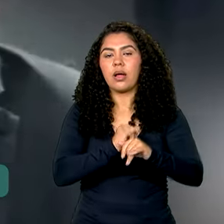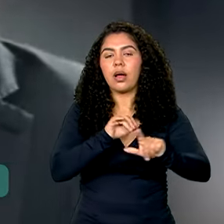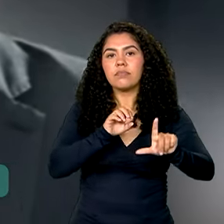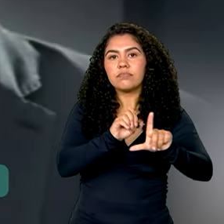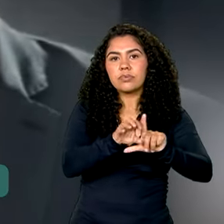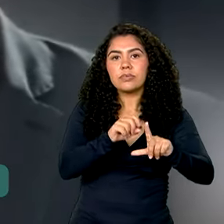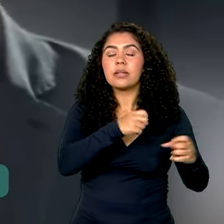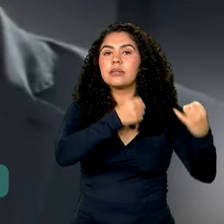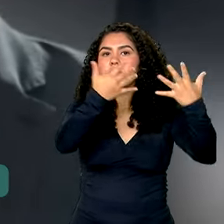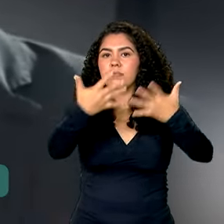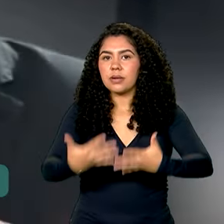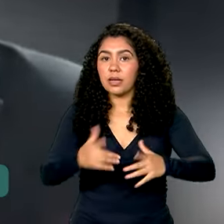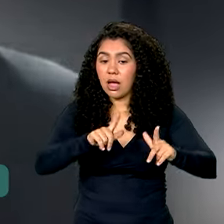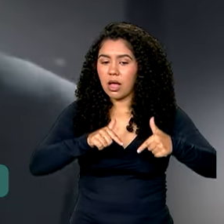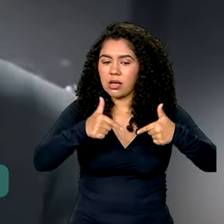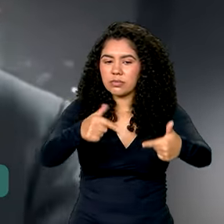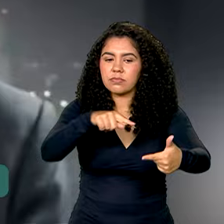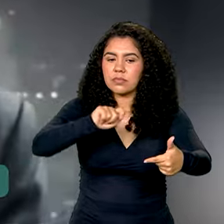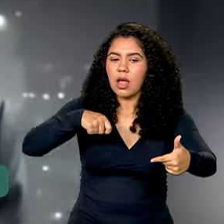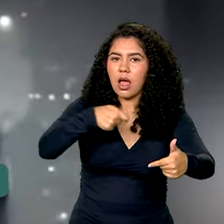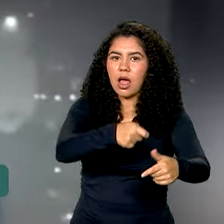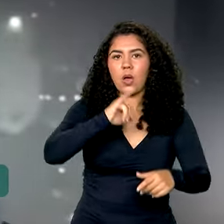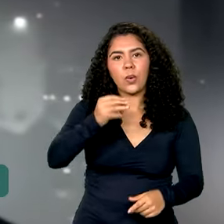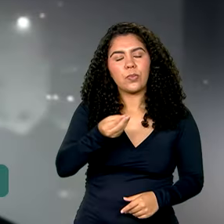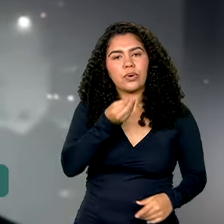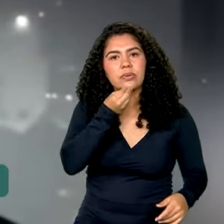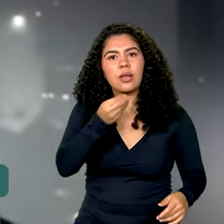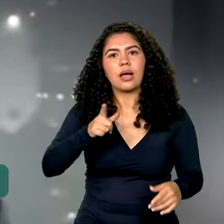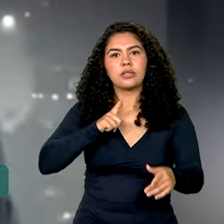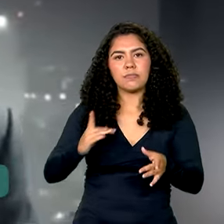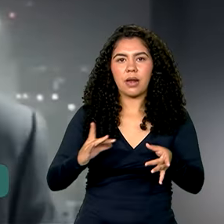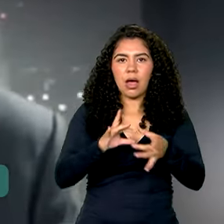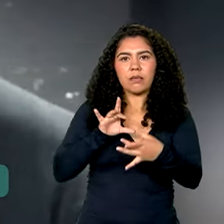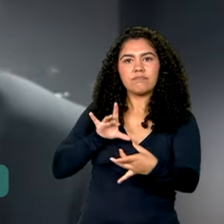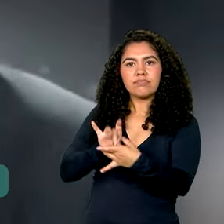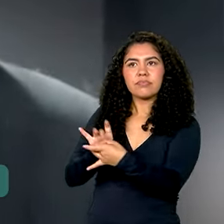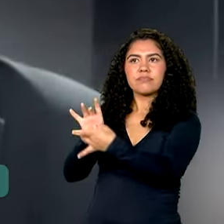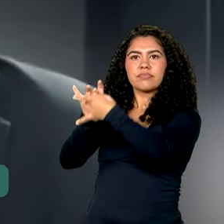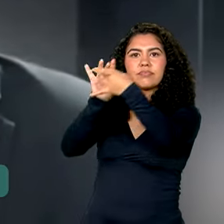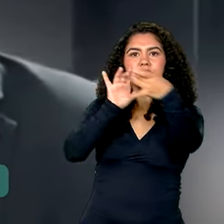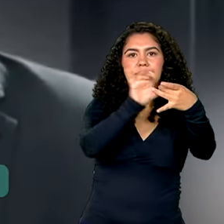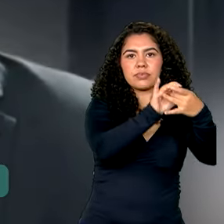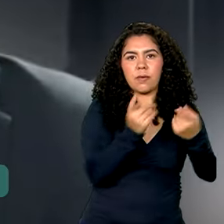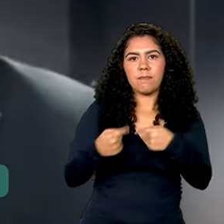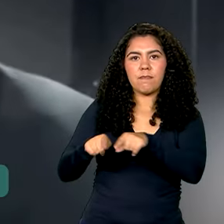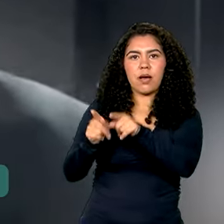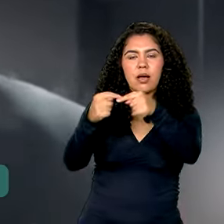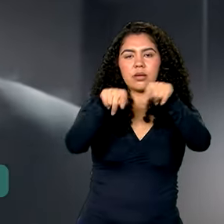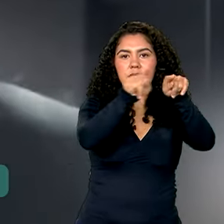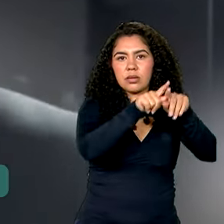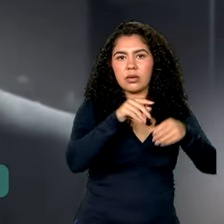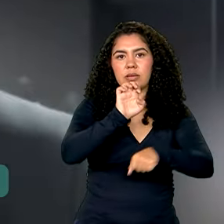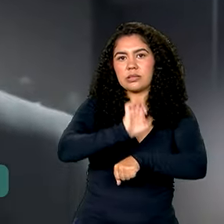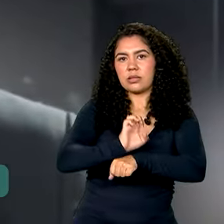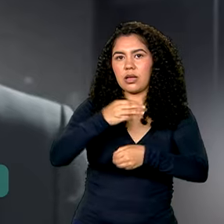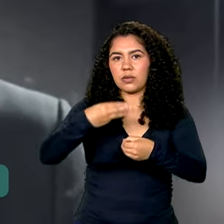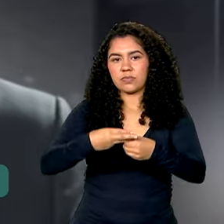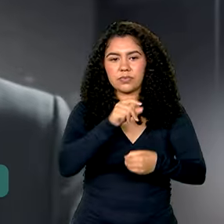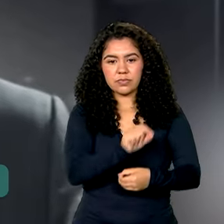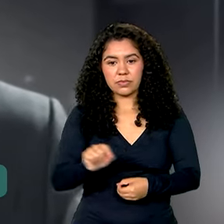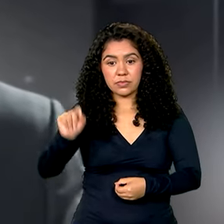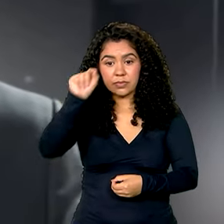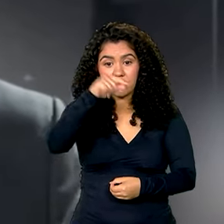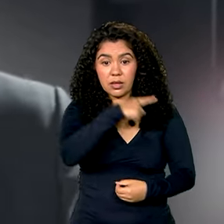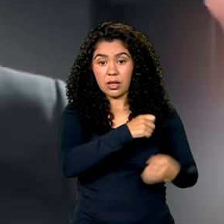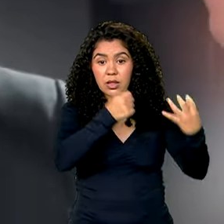é uma oportunidade para reforçar a parceria com estados e municípios. A caravana federativa é esse grande